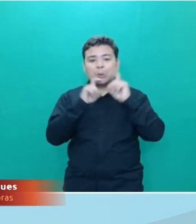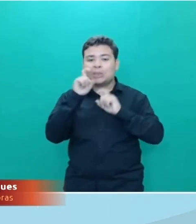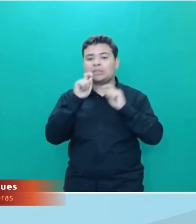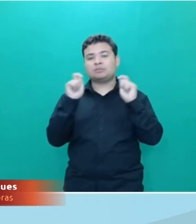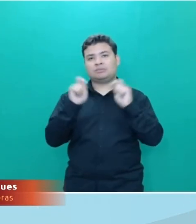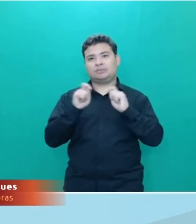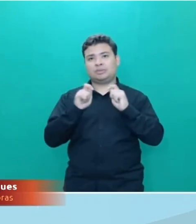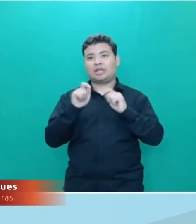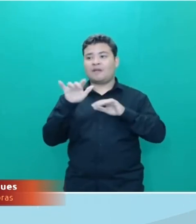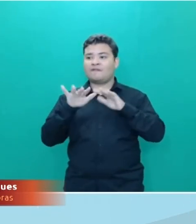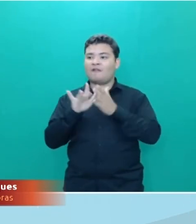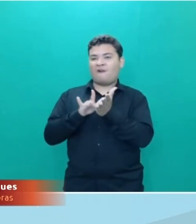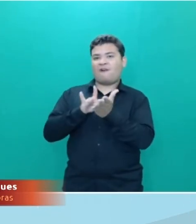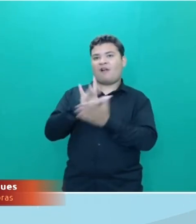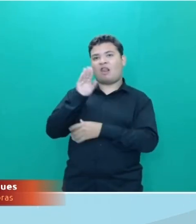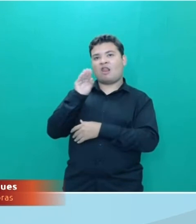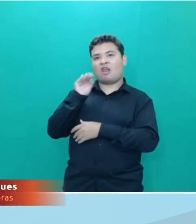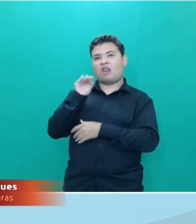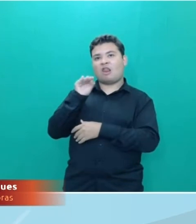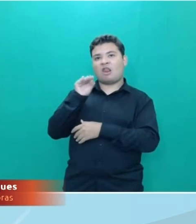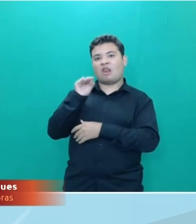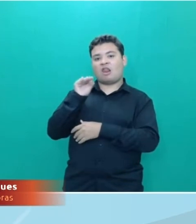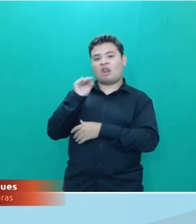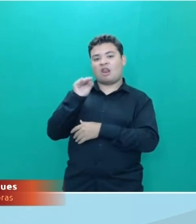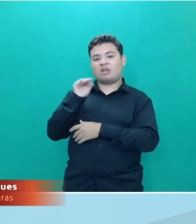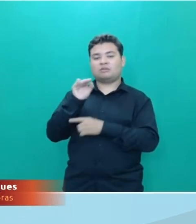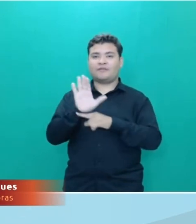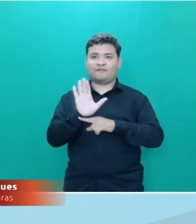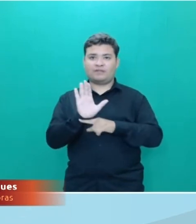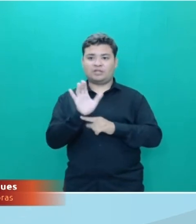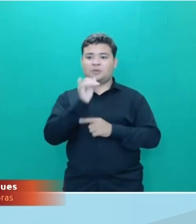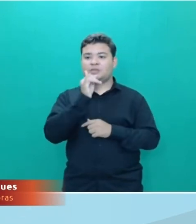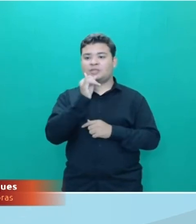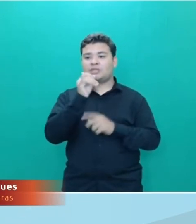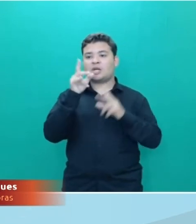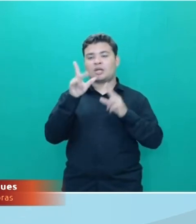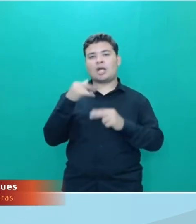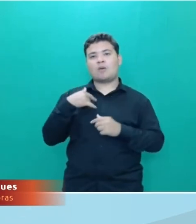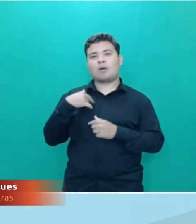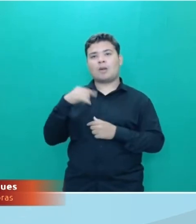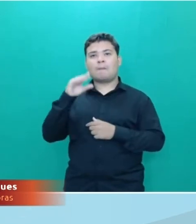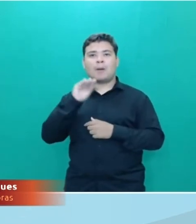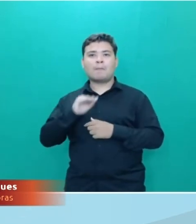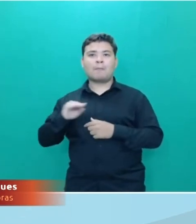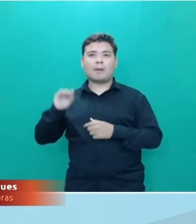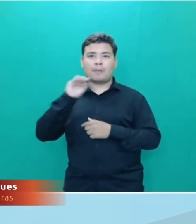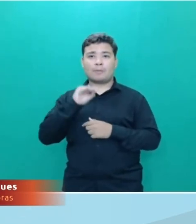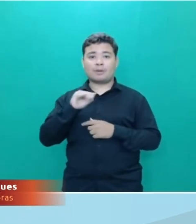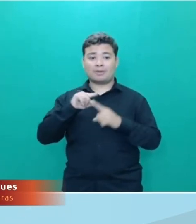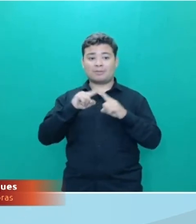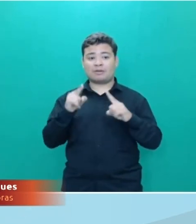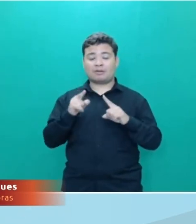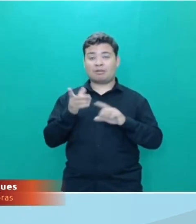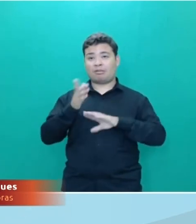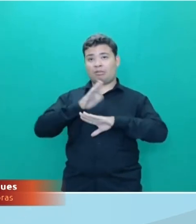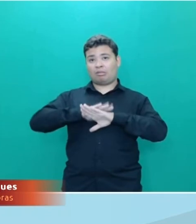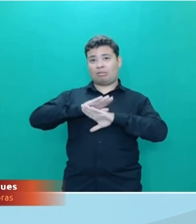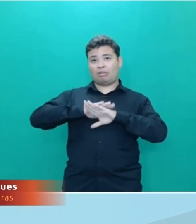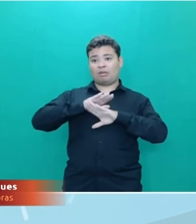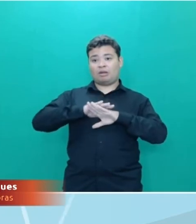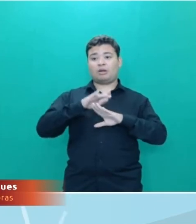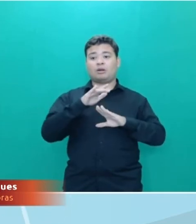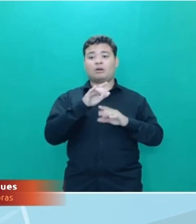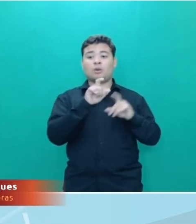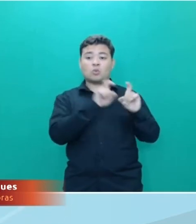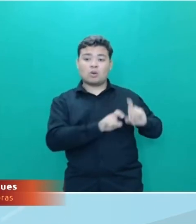falas e imagens em movimento. É como se eu estivesse falando alguma coisa aqui para você, mas na verdade tudo isso foi feito por